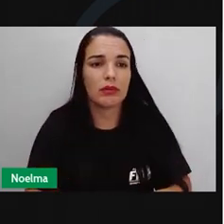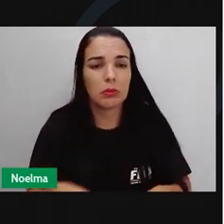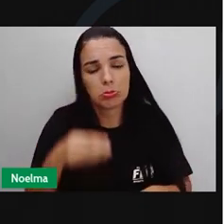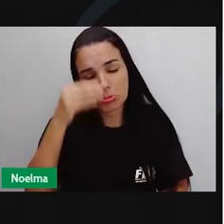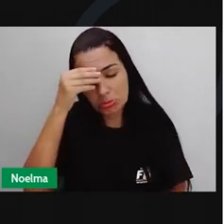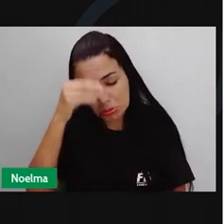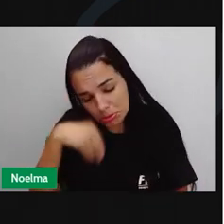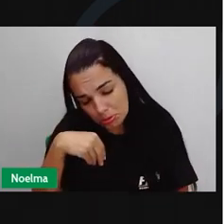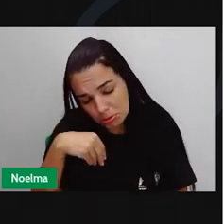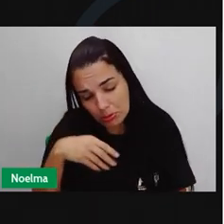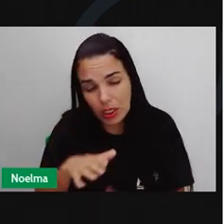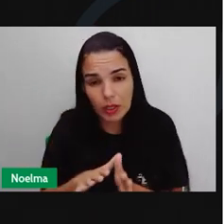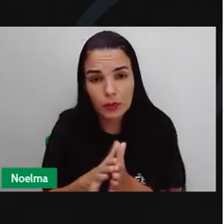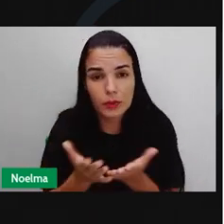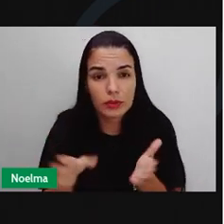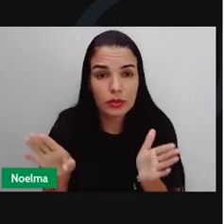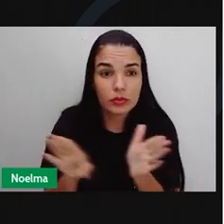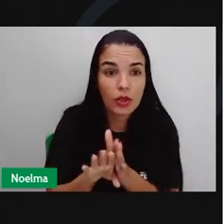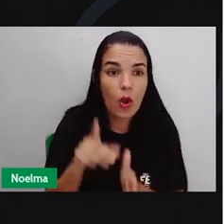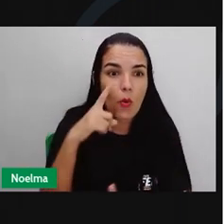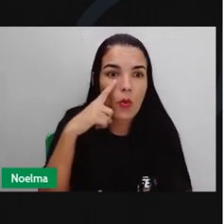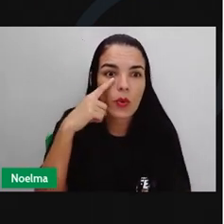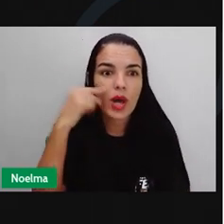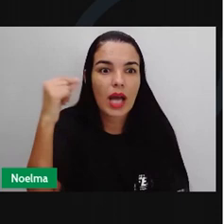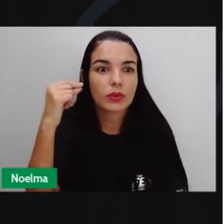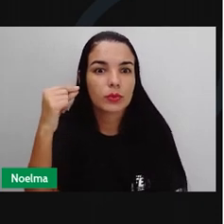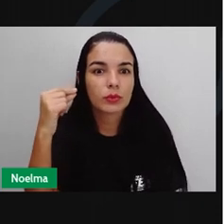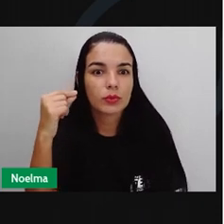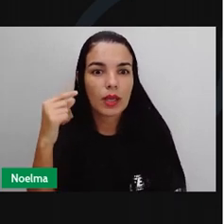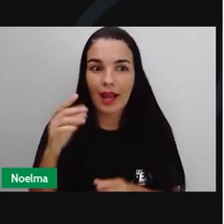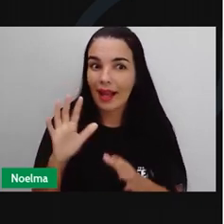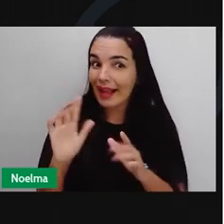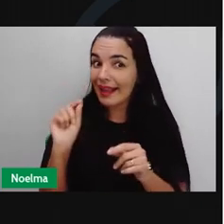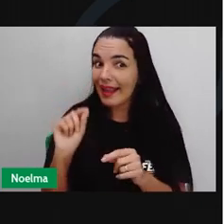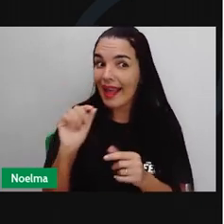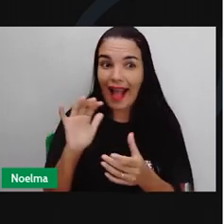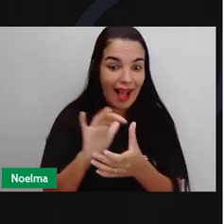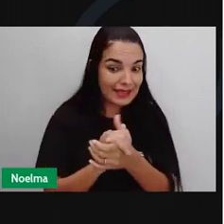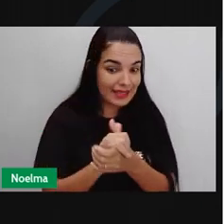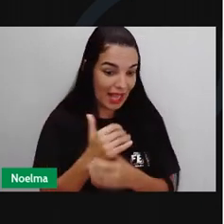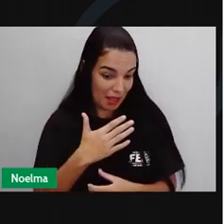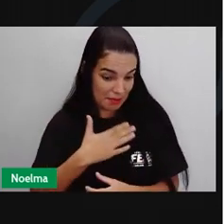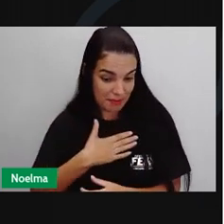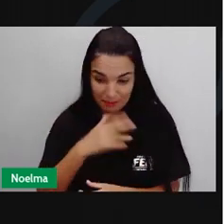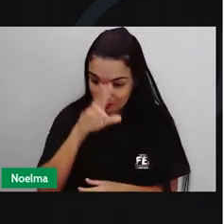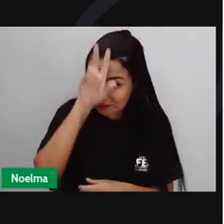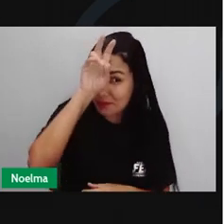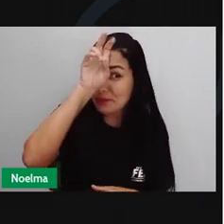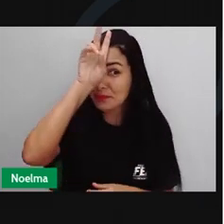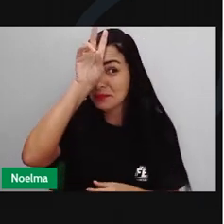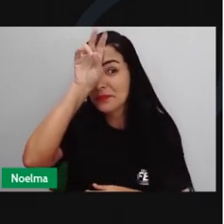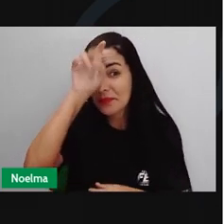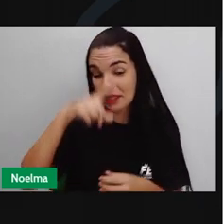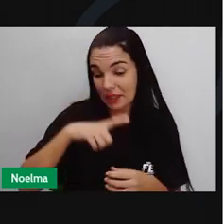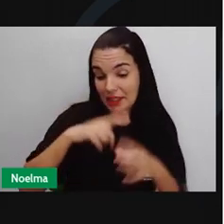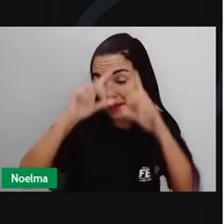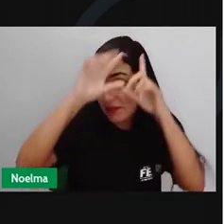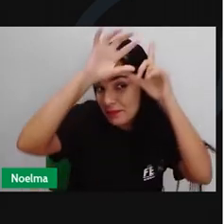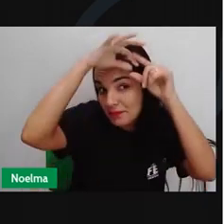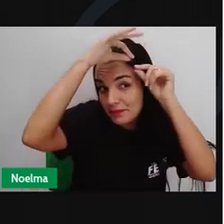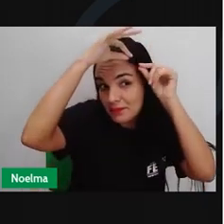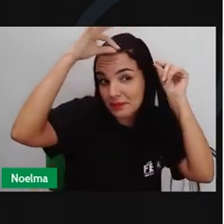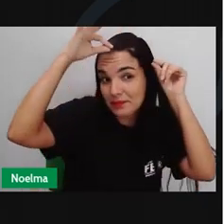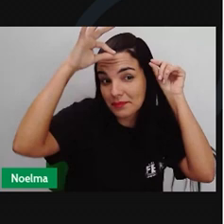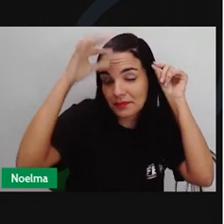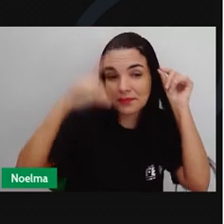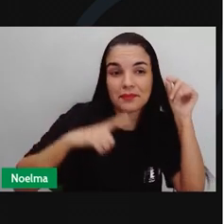desanimada quando foi passando o rato. Quem quer casar com a dona baratinha que tem fita